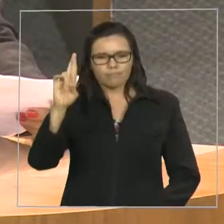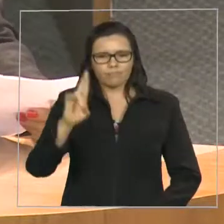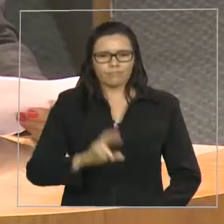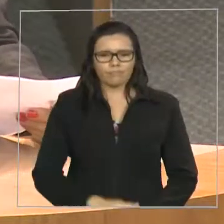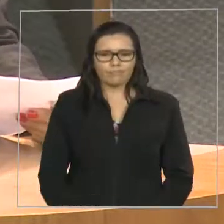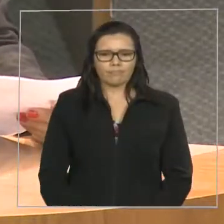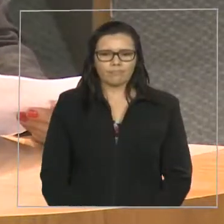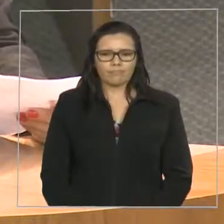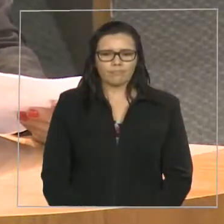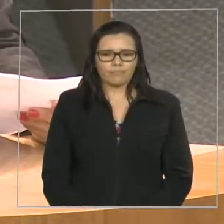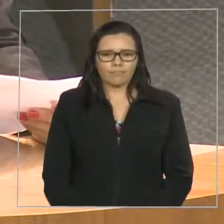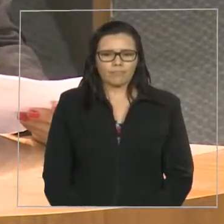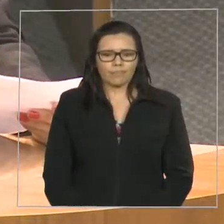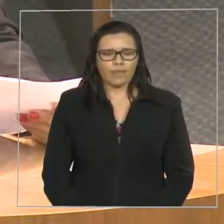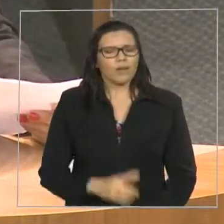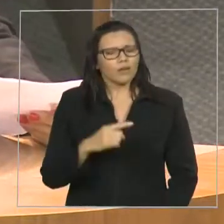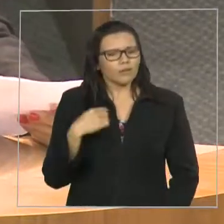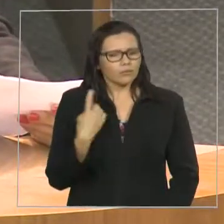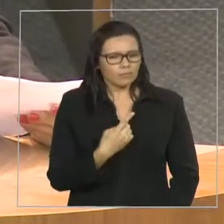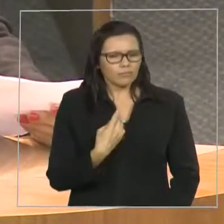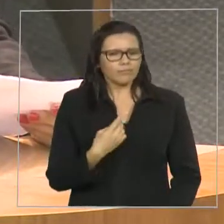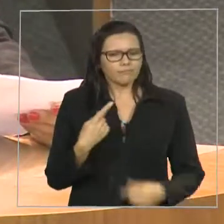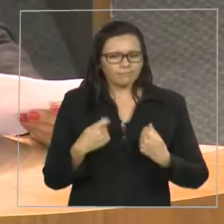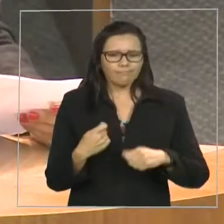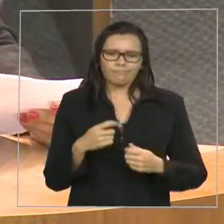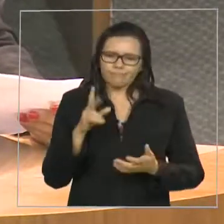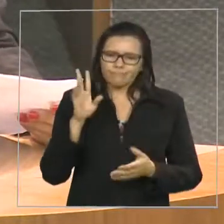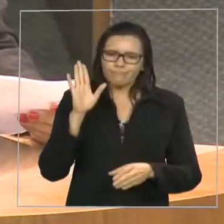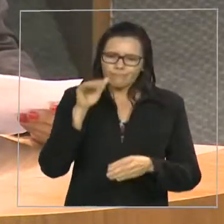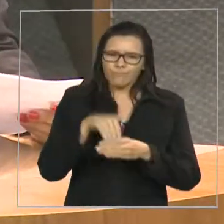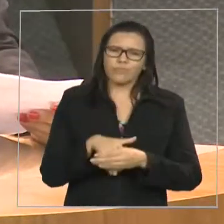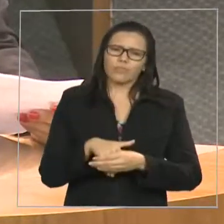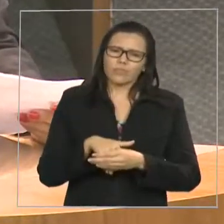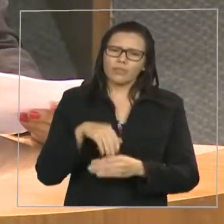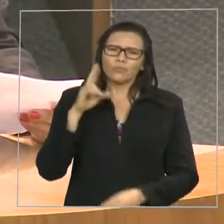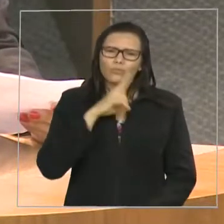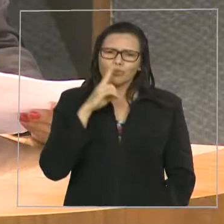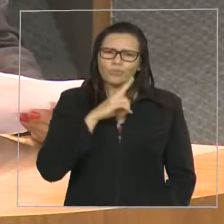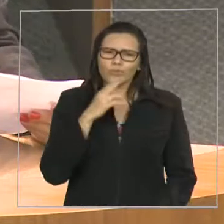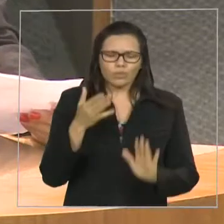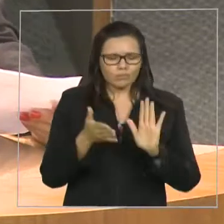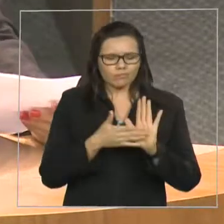que votemos este projeto em regime de urgência,